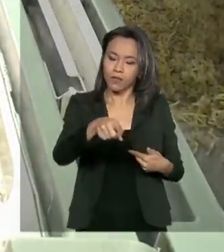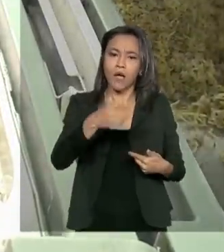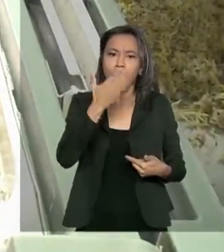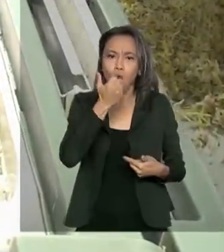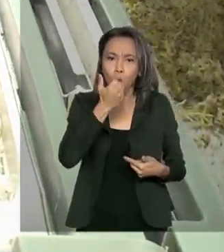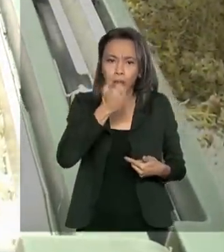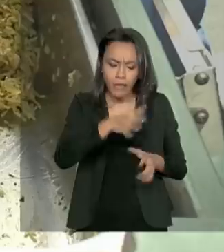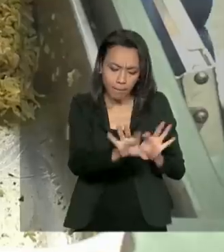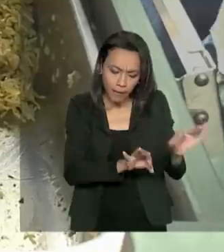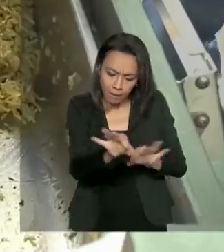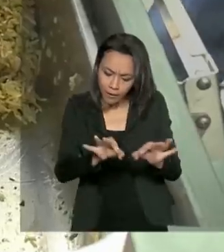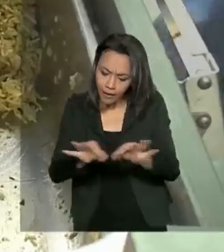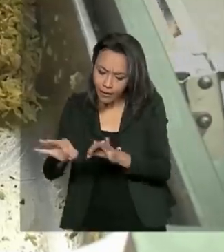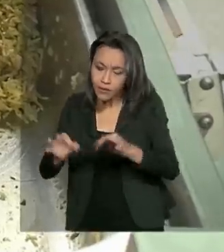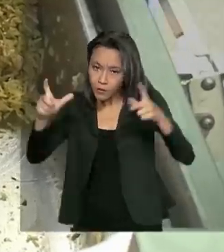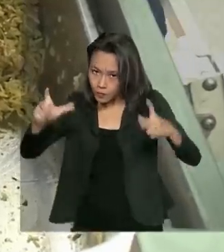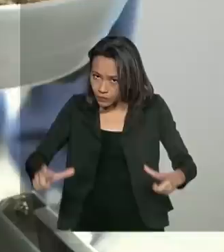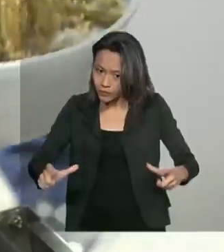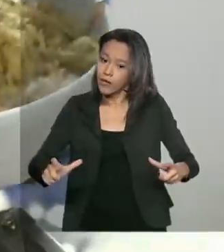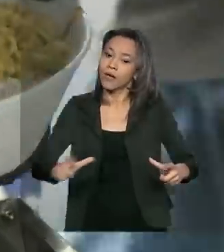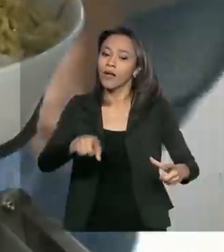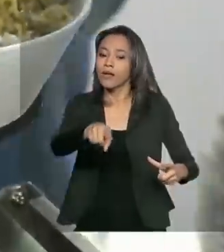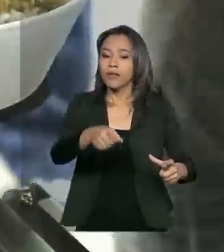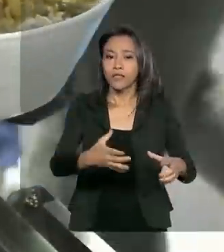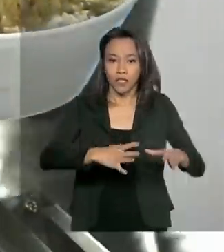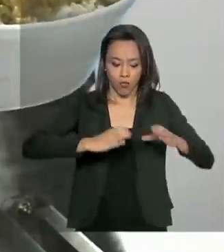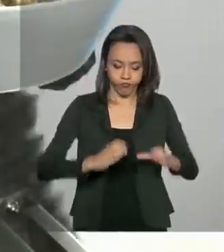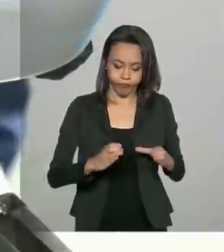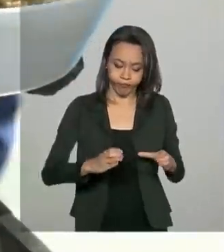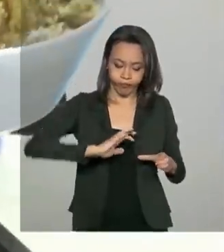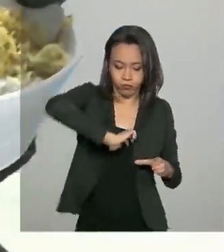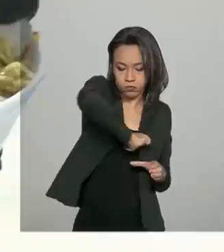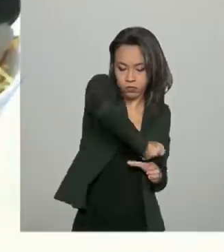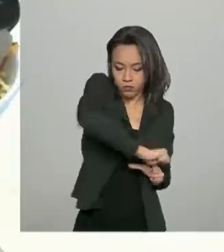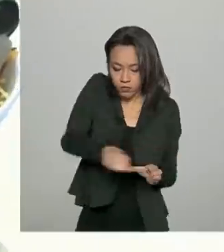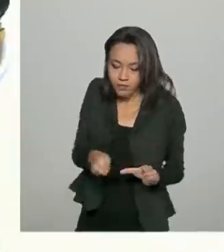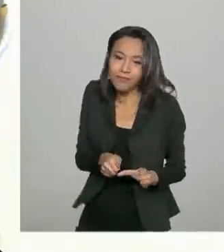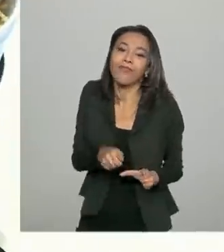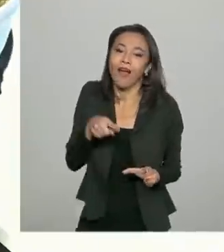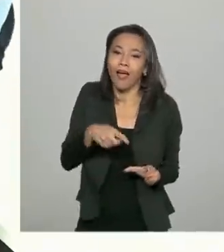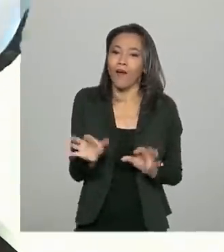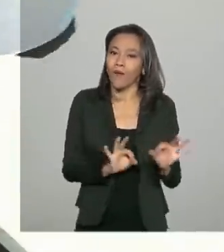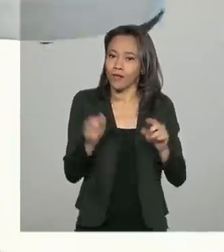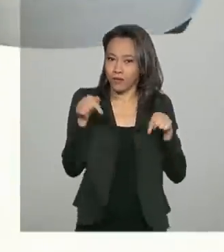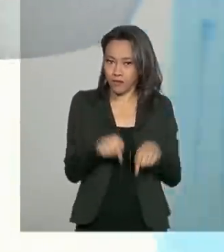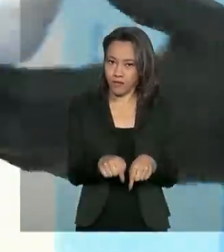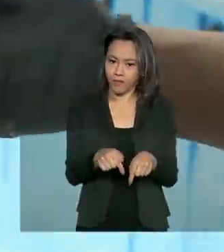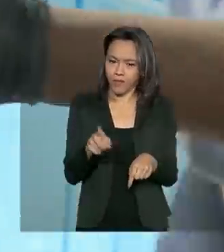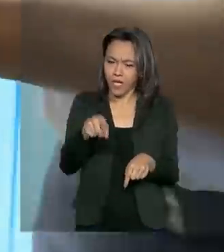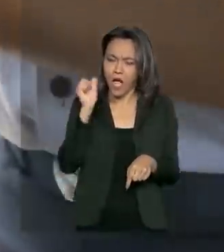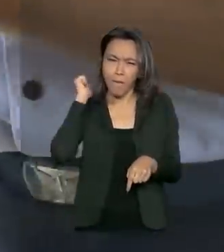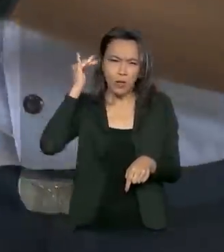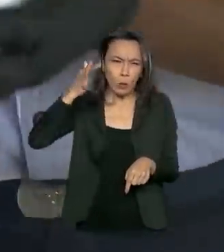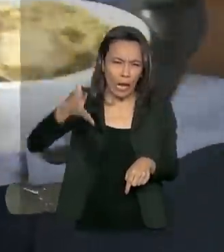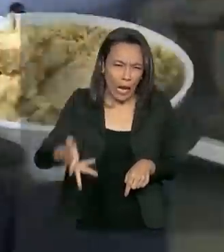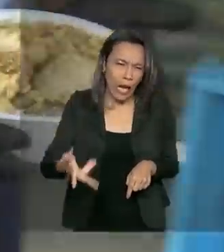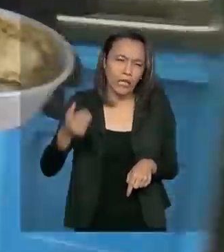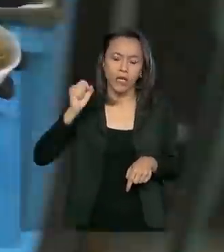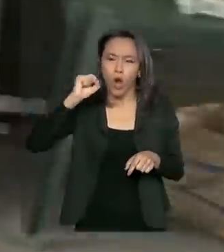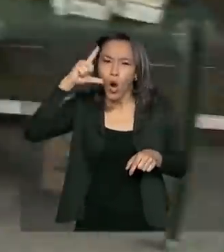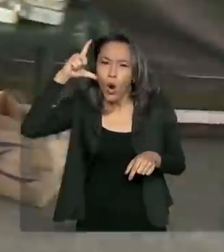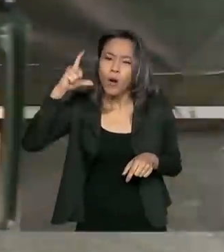comida é preparada na base. E as quentinhas, montadas aqui. Eles acordam logo de madrugada e vão lá para